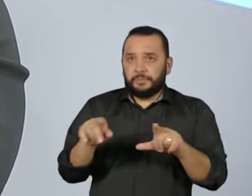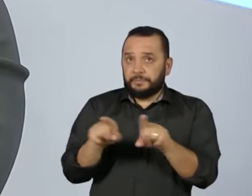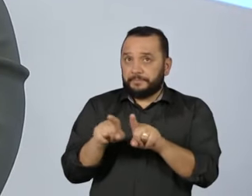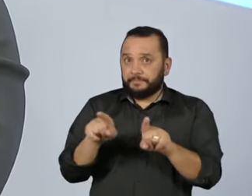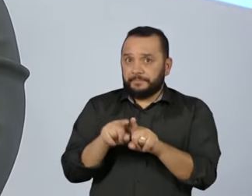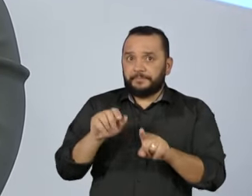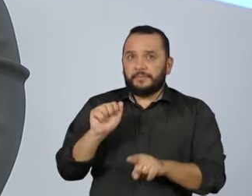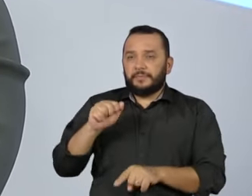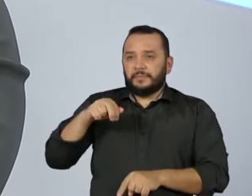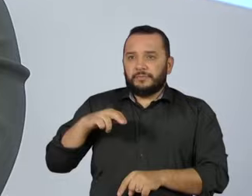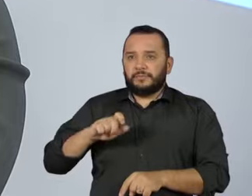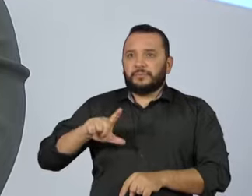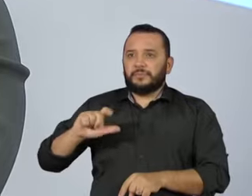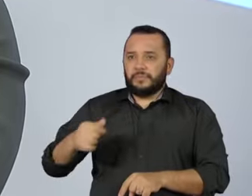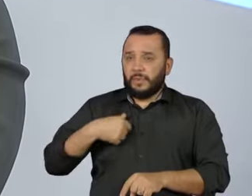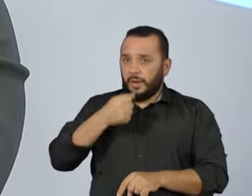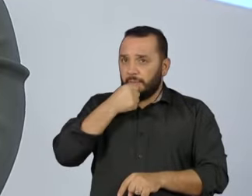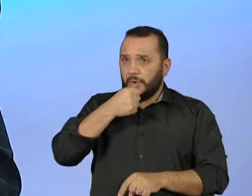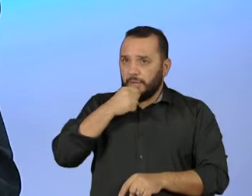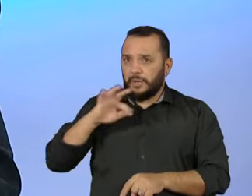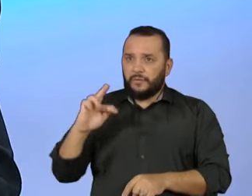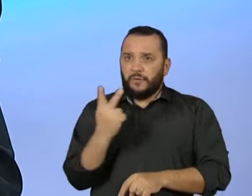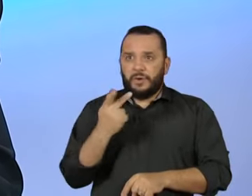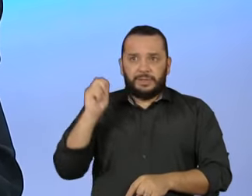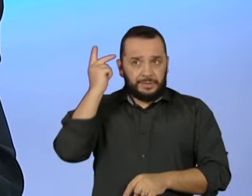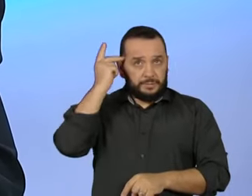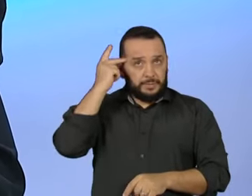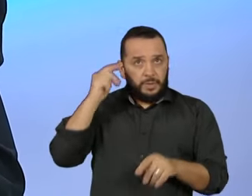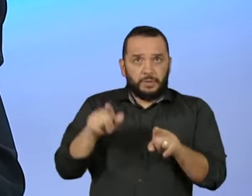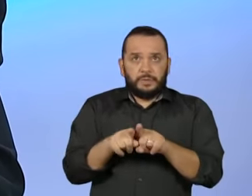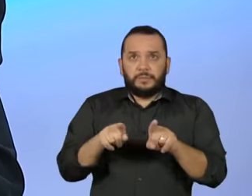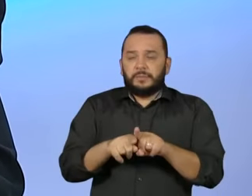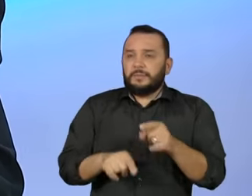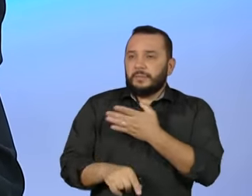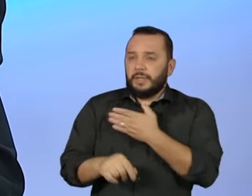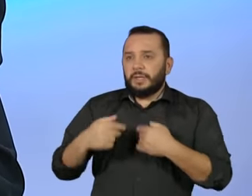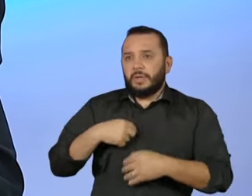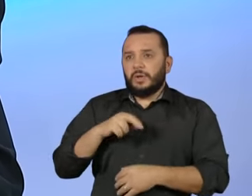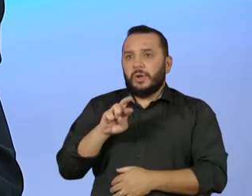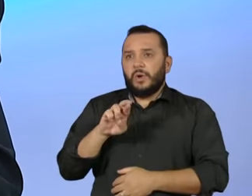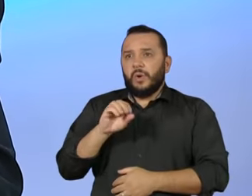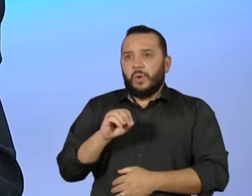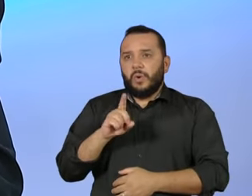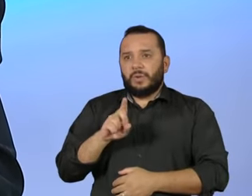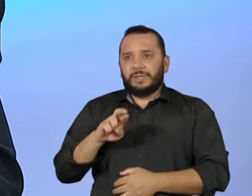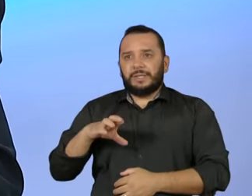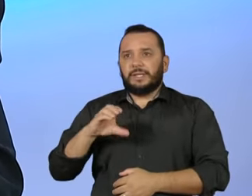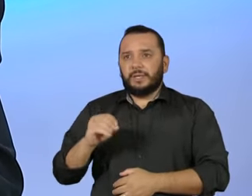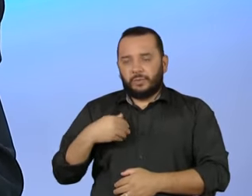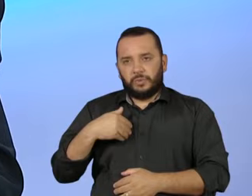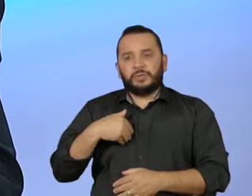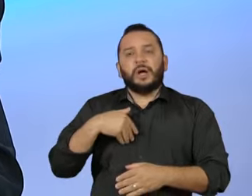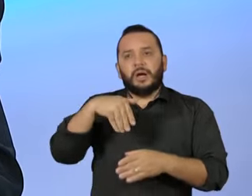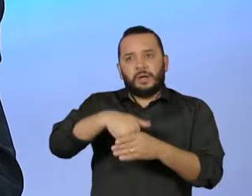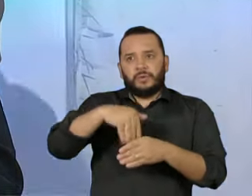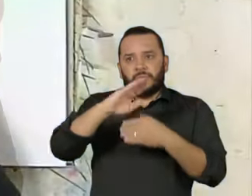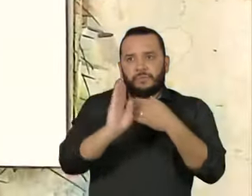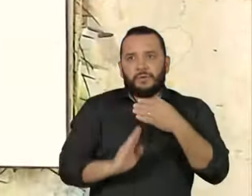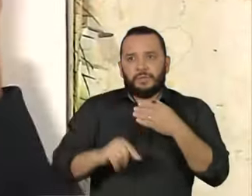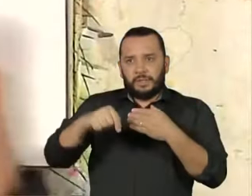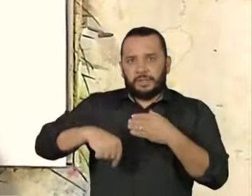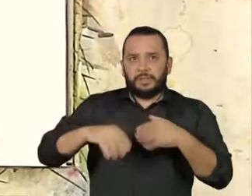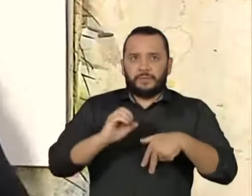Angela Pinho, repórter da Folha de São Paulo e Rodrigo Piscitelli, repórter e apresentador do De Olho no Voto, aqui na TV Cultura.